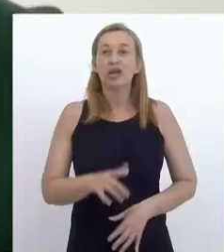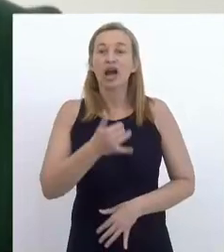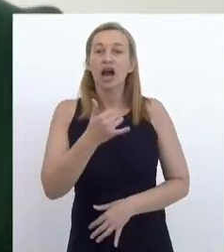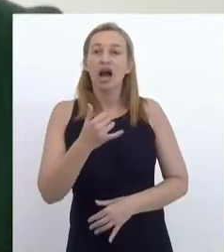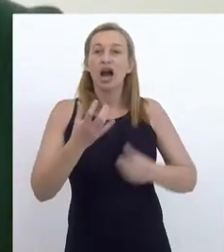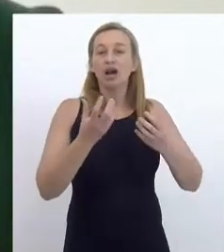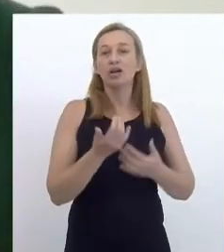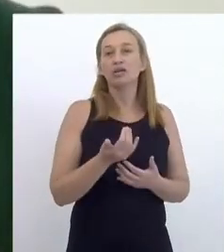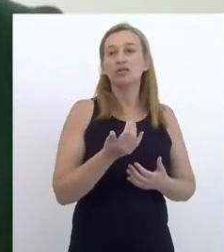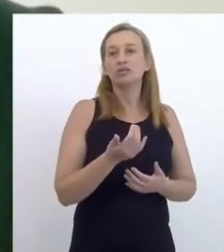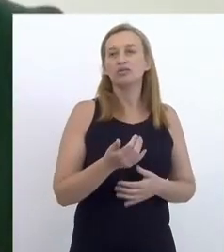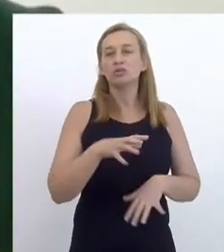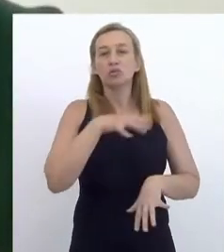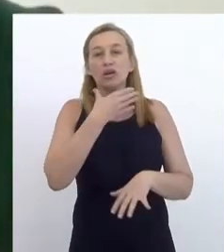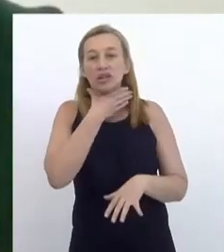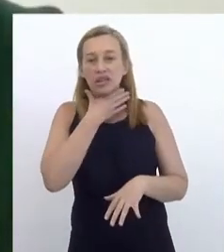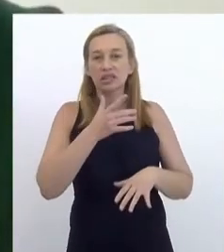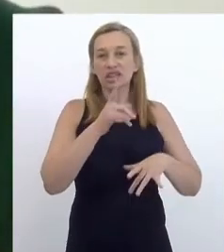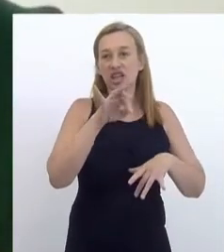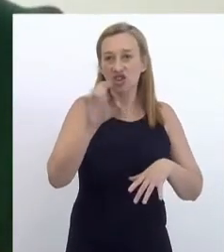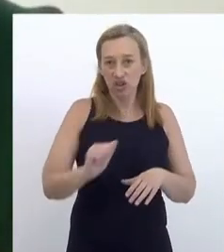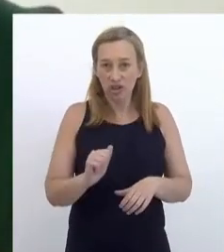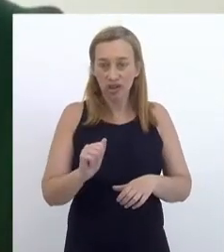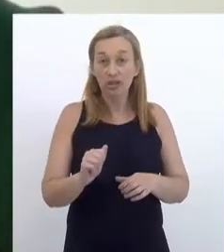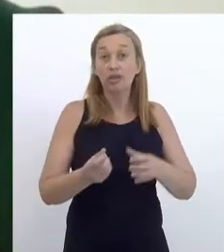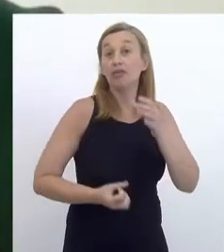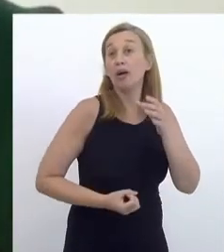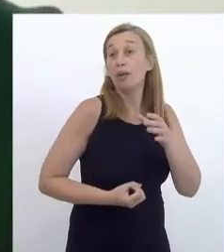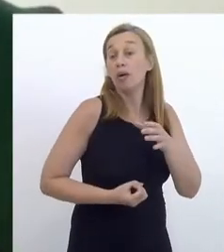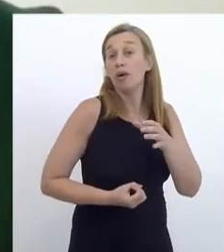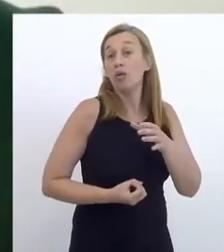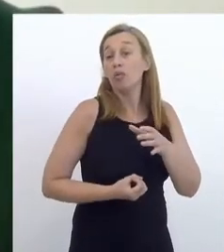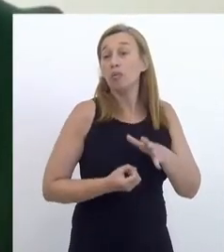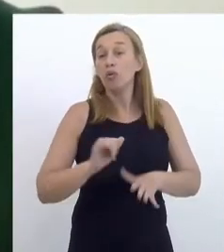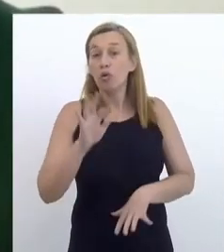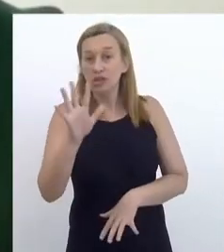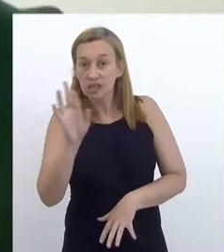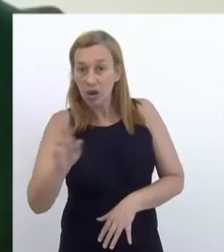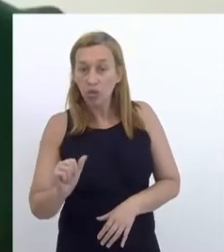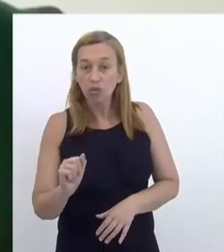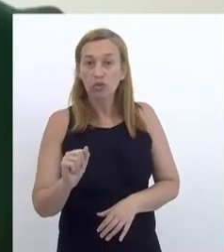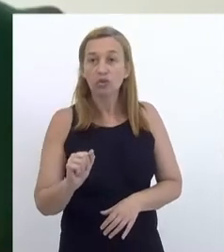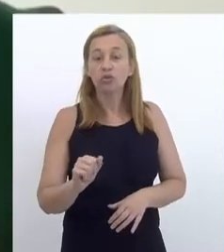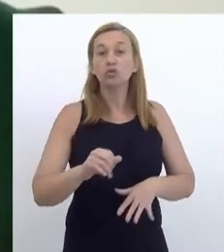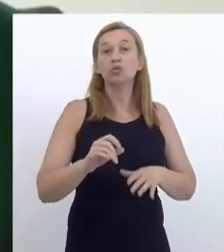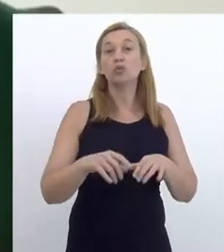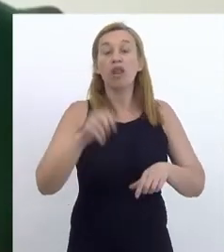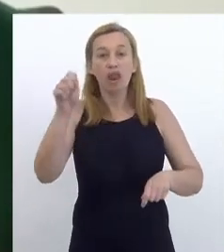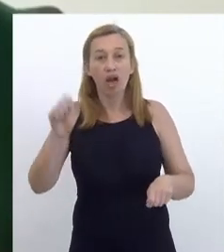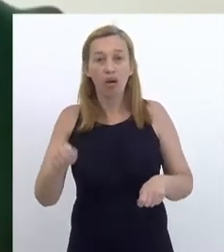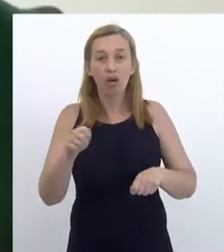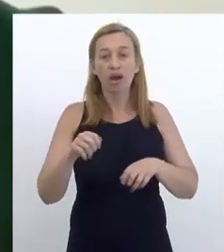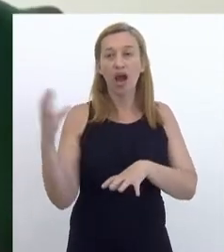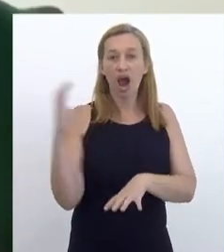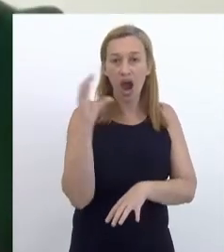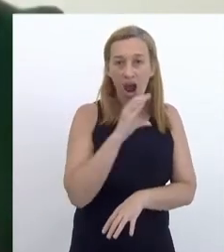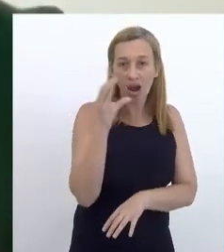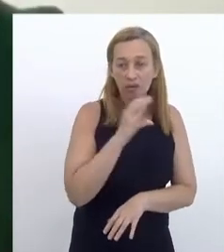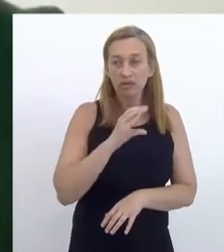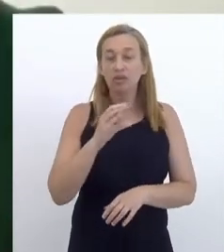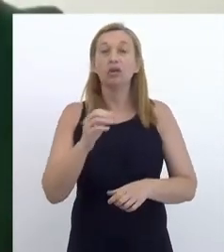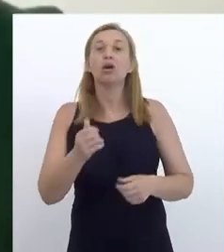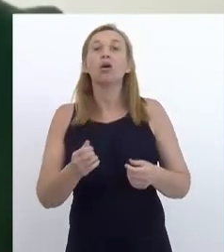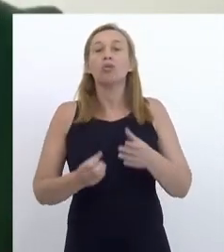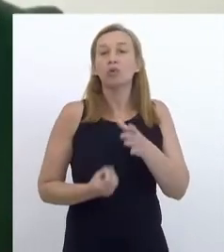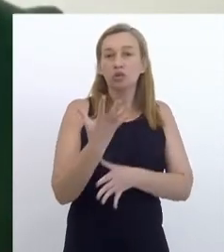A crise energética que o país enfrenta gerou como reação a promoção de um leilão emergencial para a compra de energia promovido